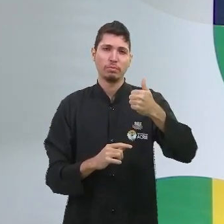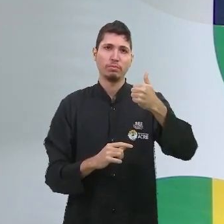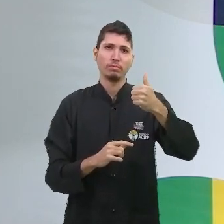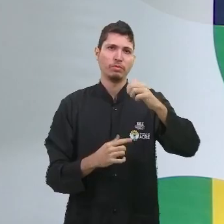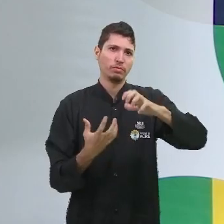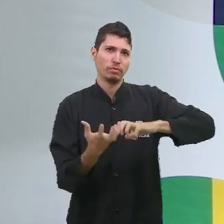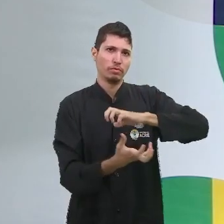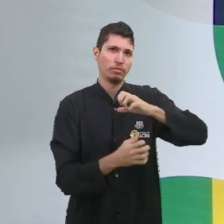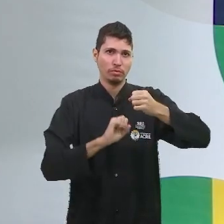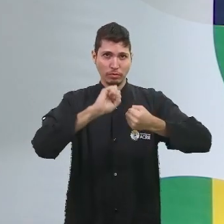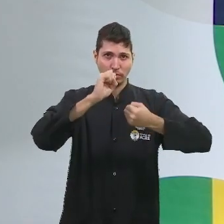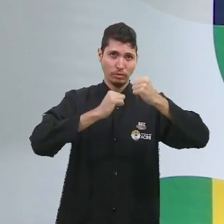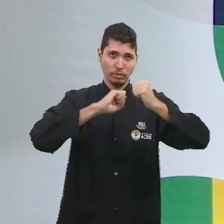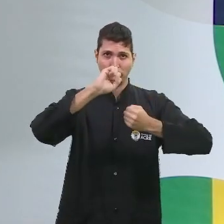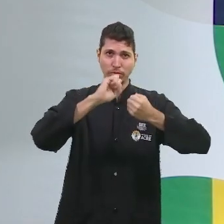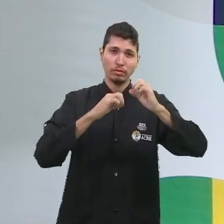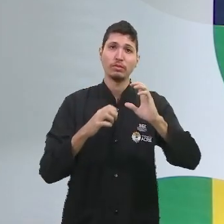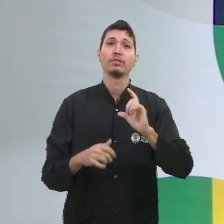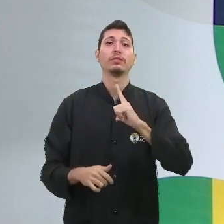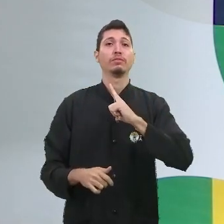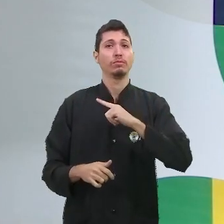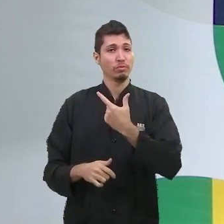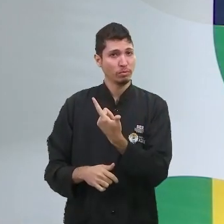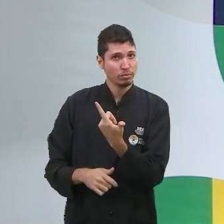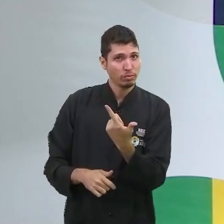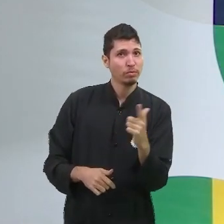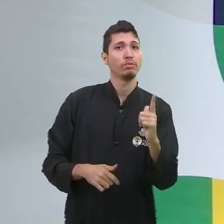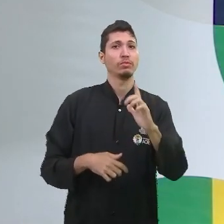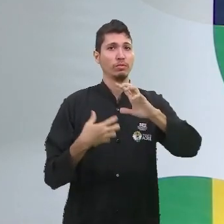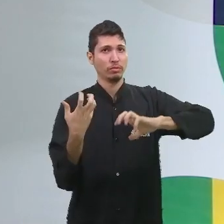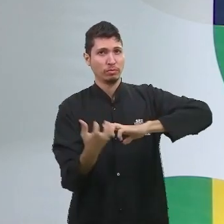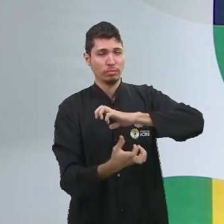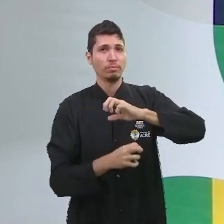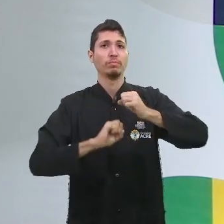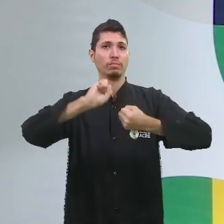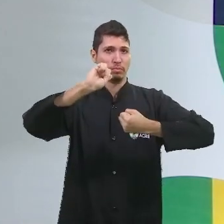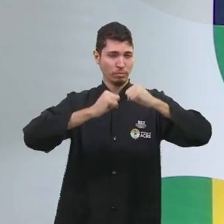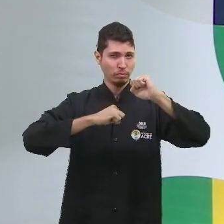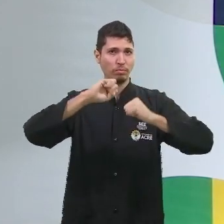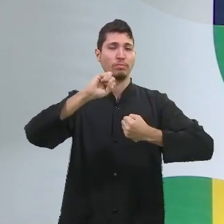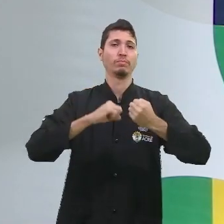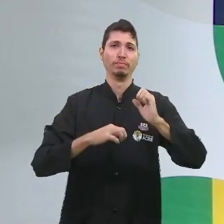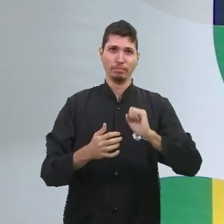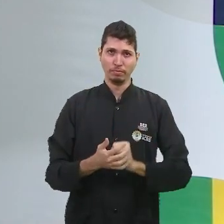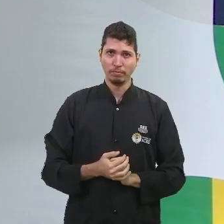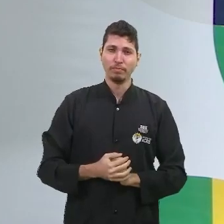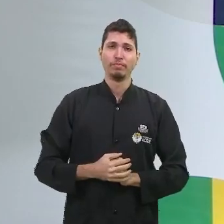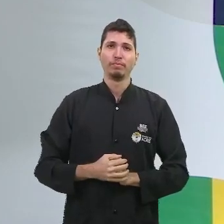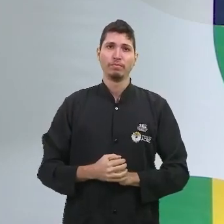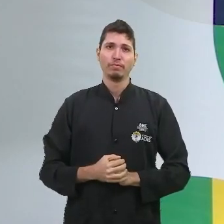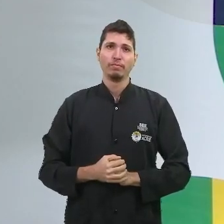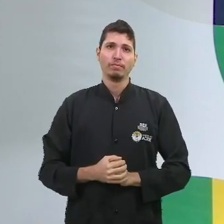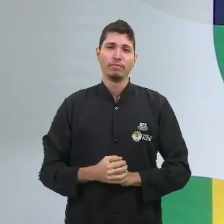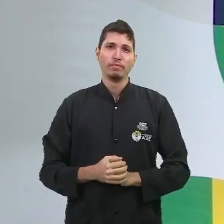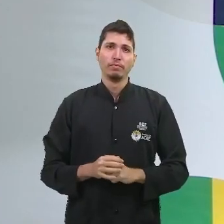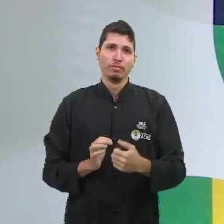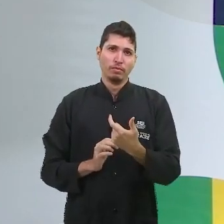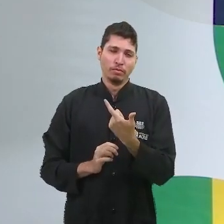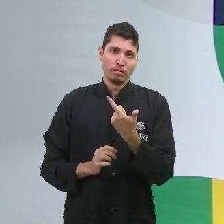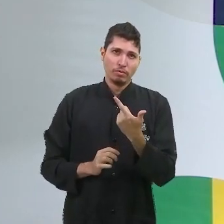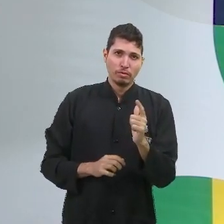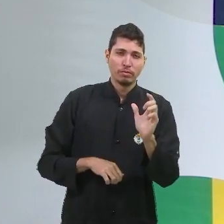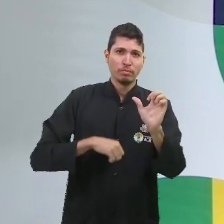primeira. De lá até os nossos dias atuais, outras transformações, elas também